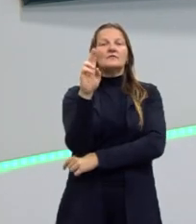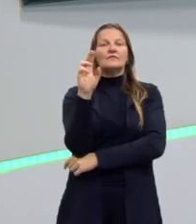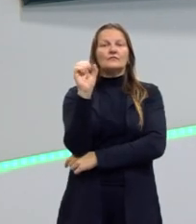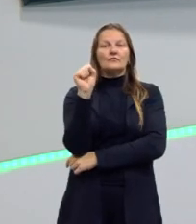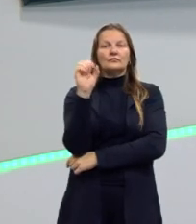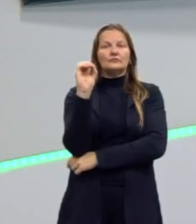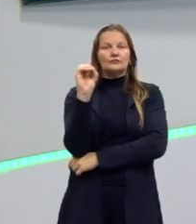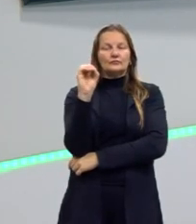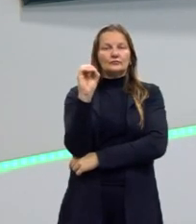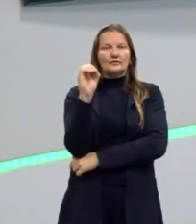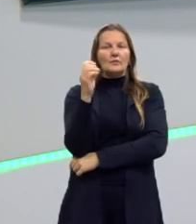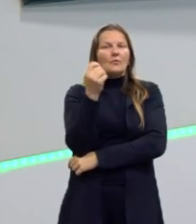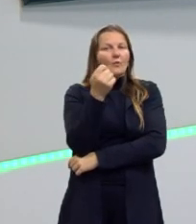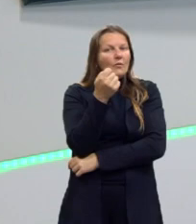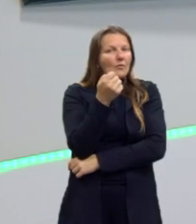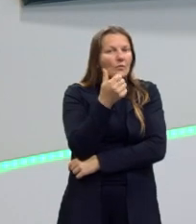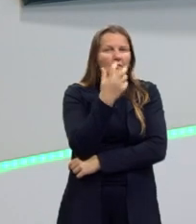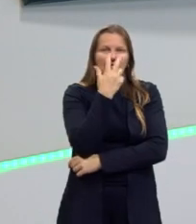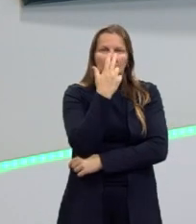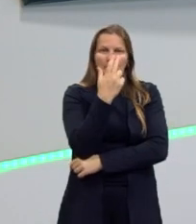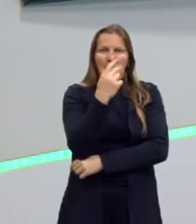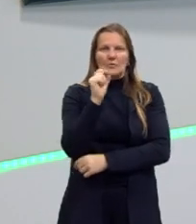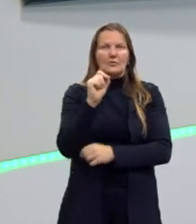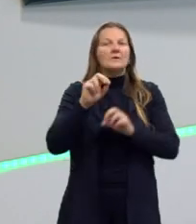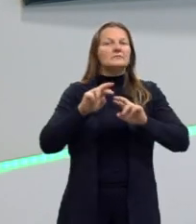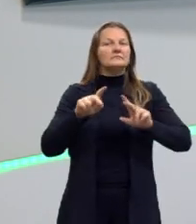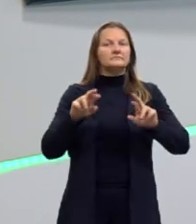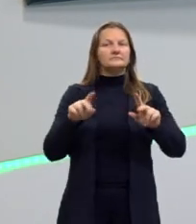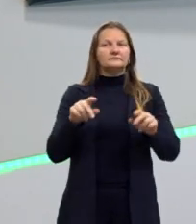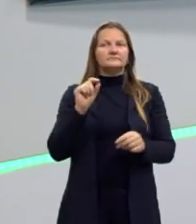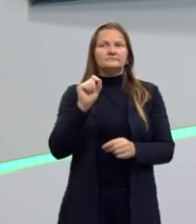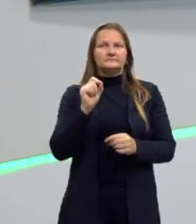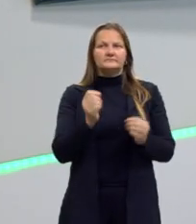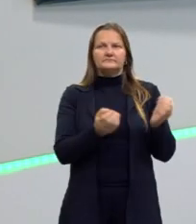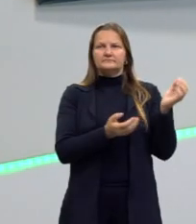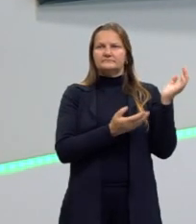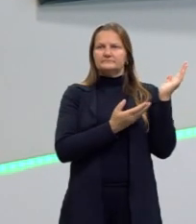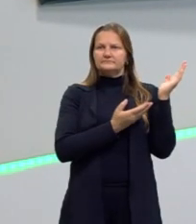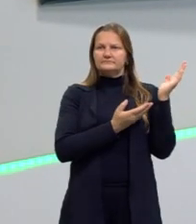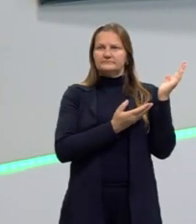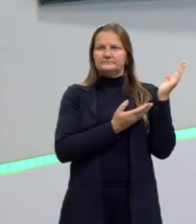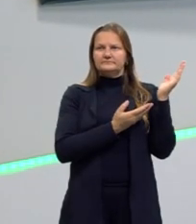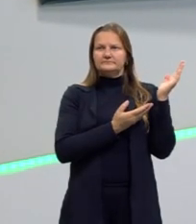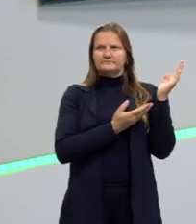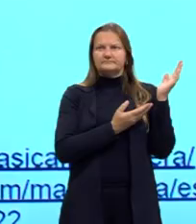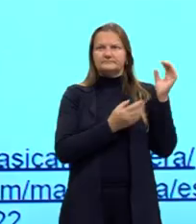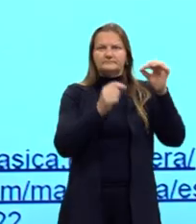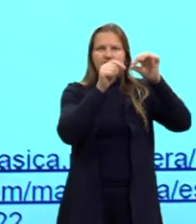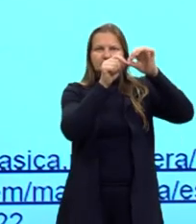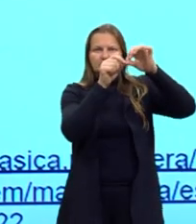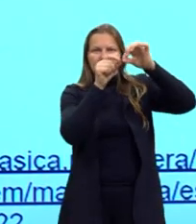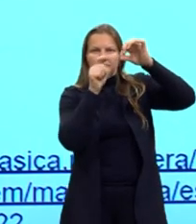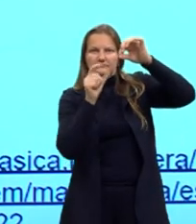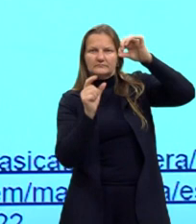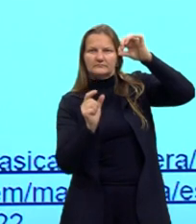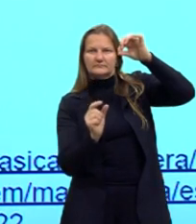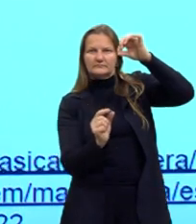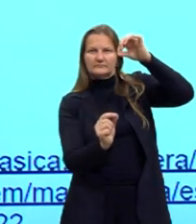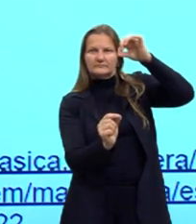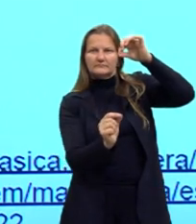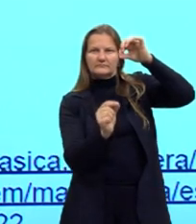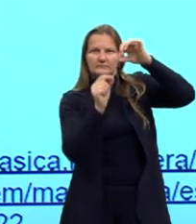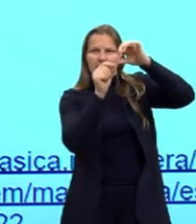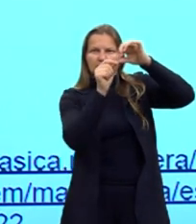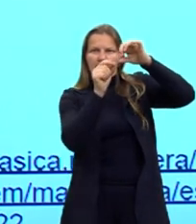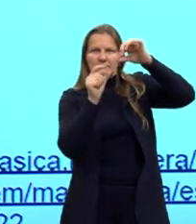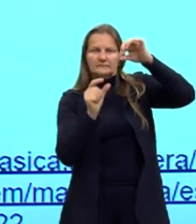e ele é bem parecido. Mas a diferença, basicamente, a cunha esférica seria o gomo da laranja, né? O